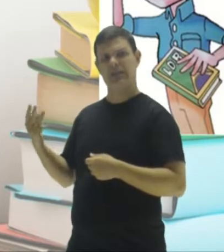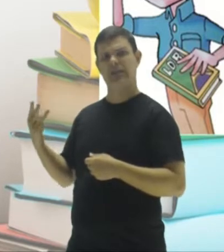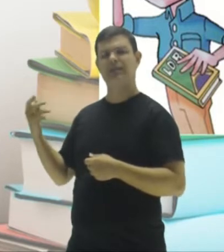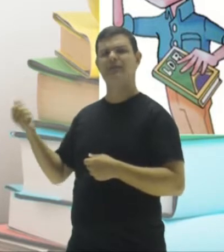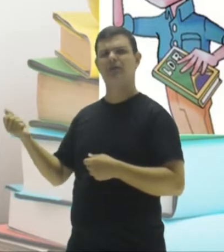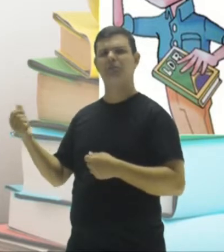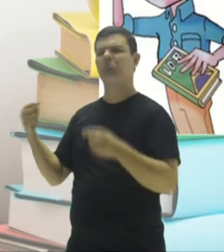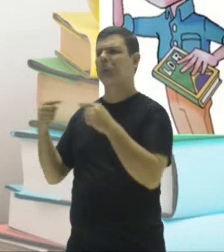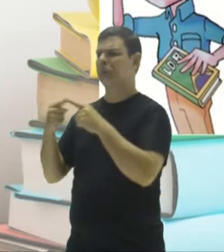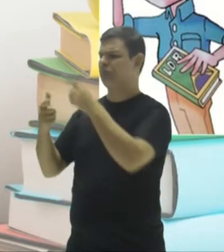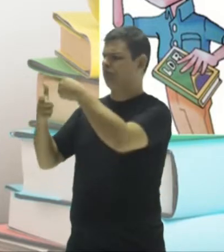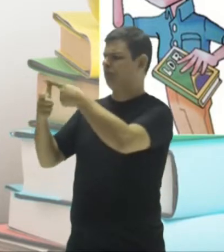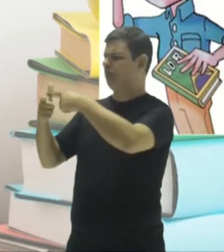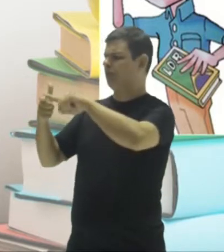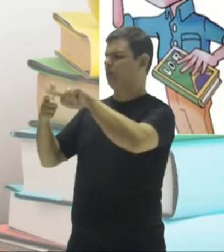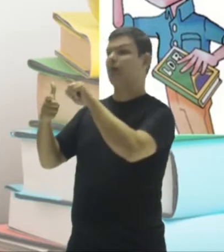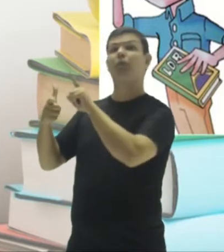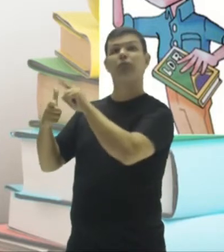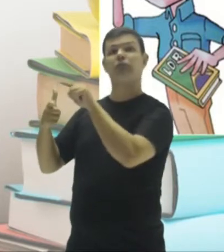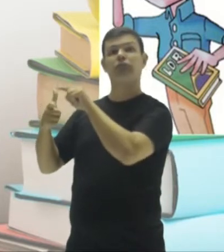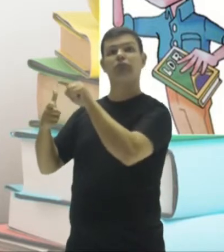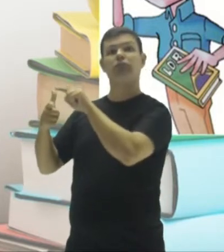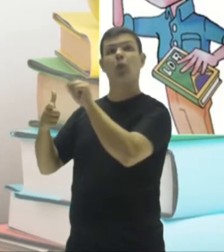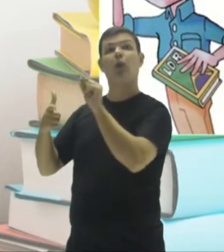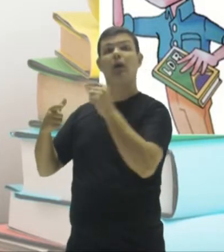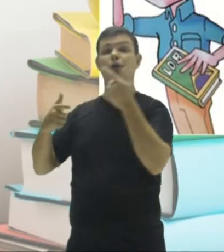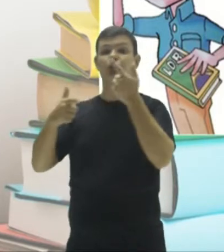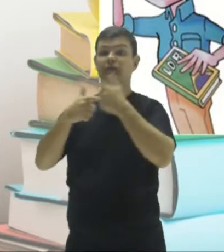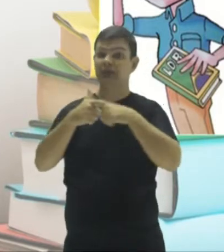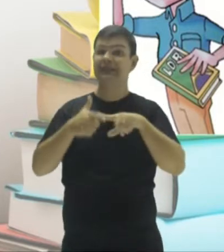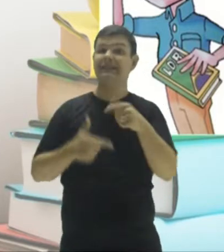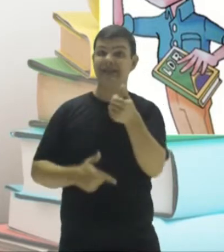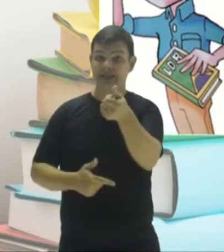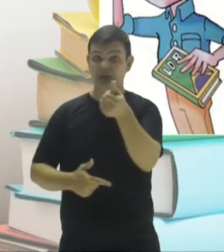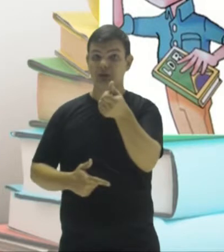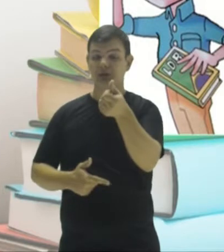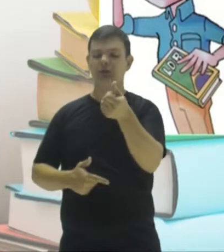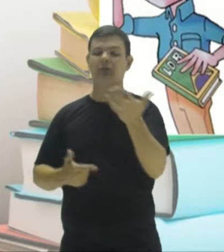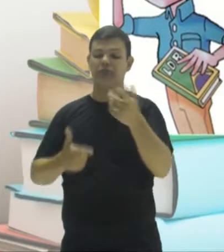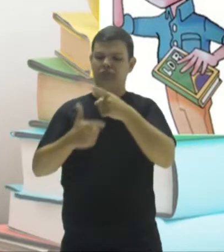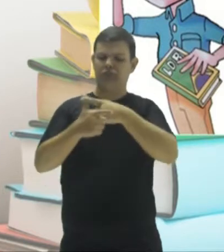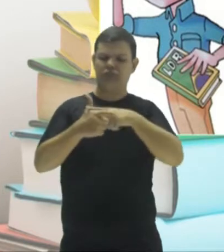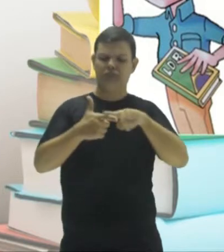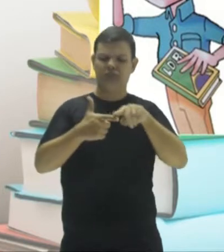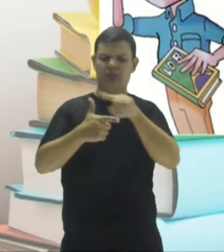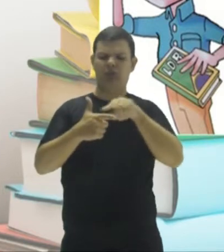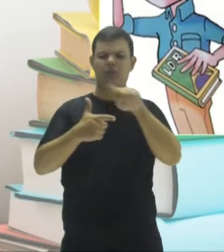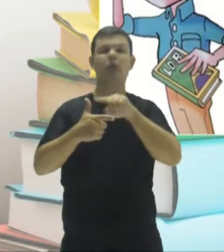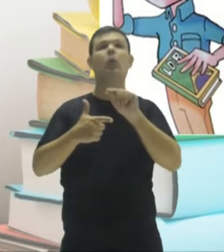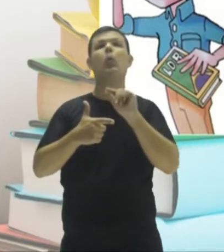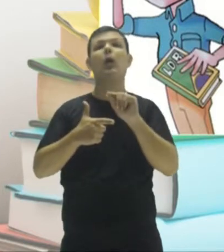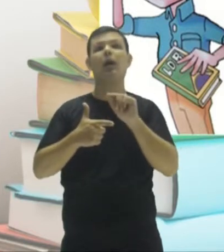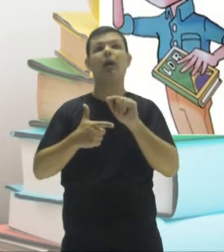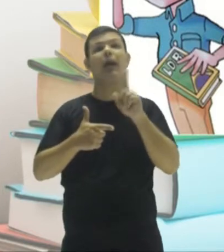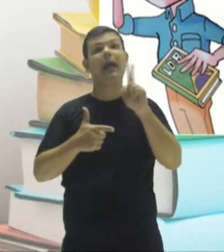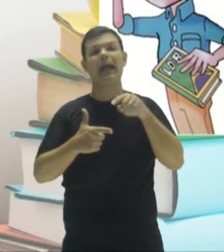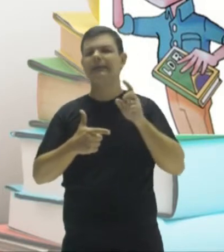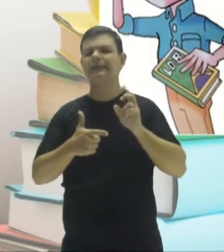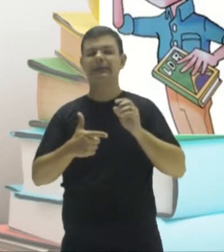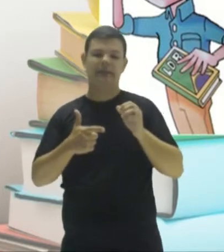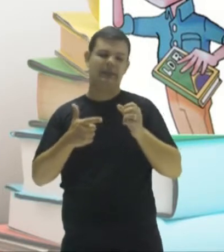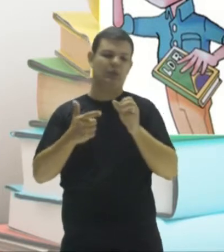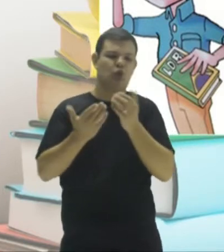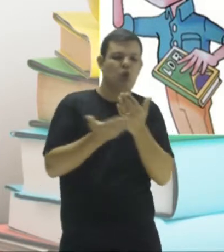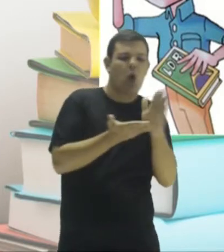seis são divisores de quê? São divisores de seis. Então, divisor de um número é aquele que divide sem deixar